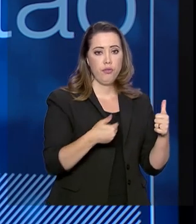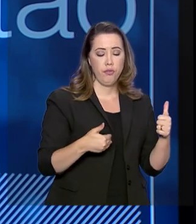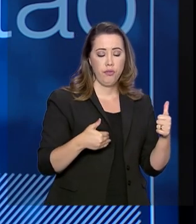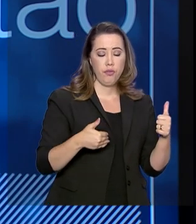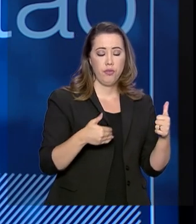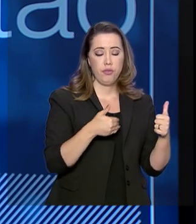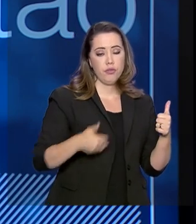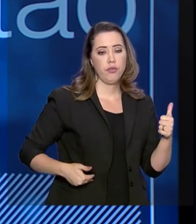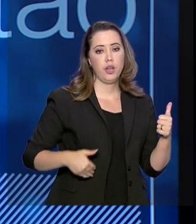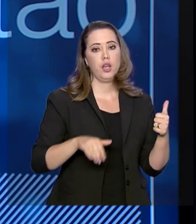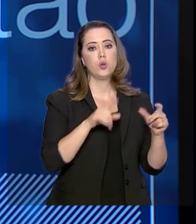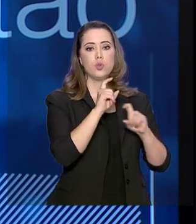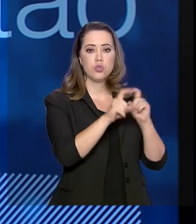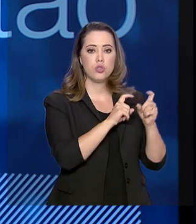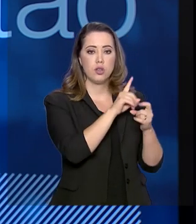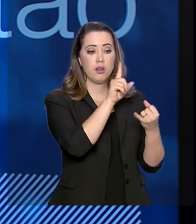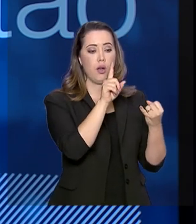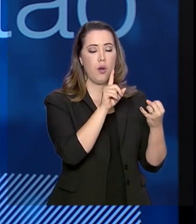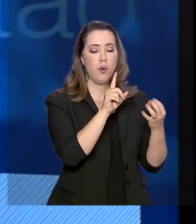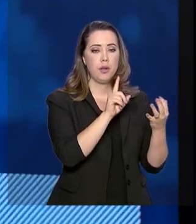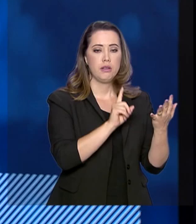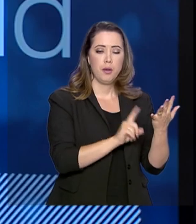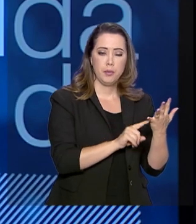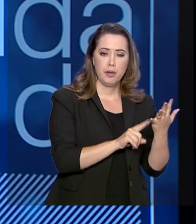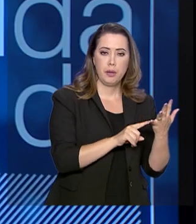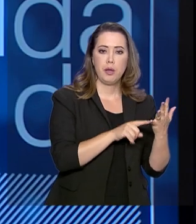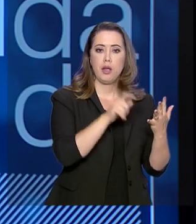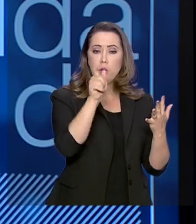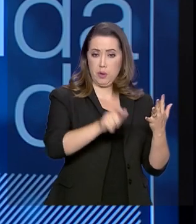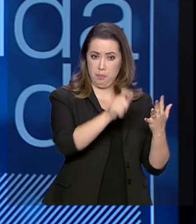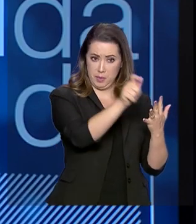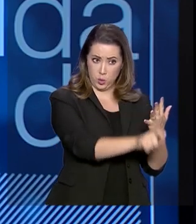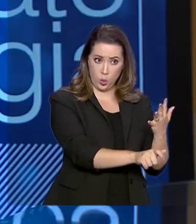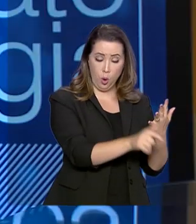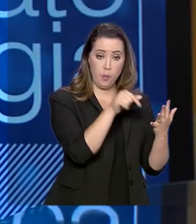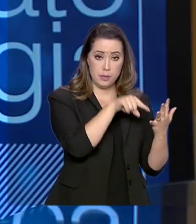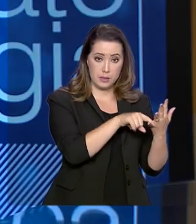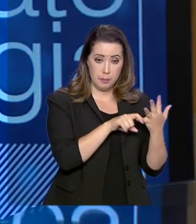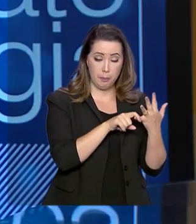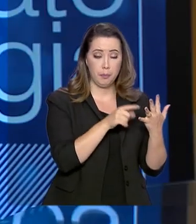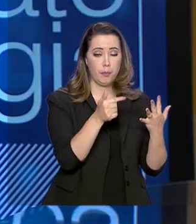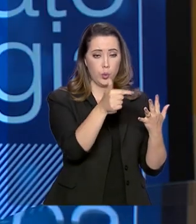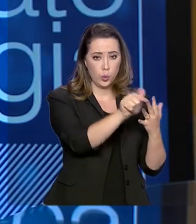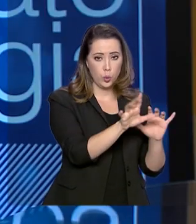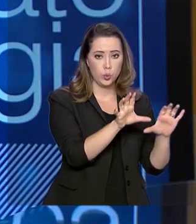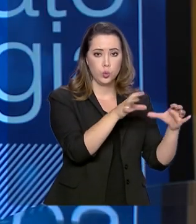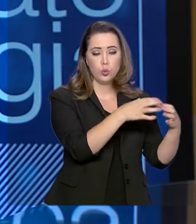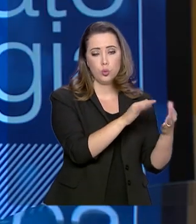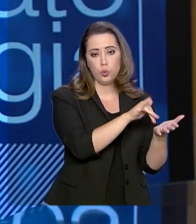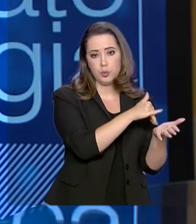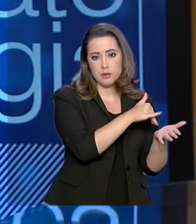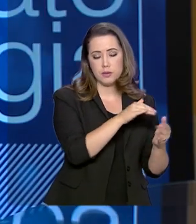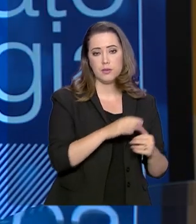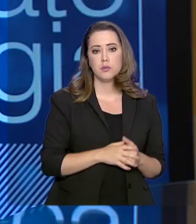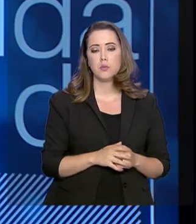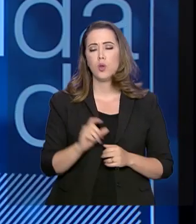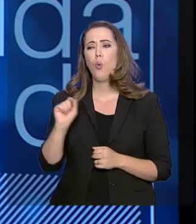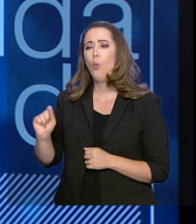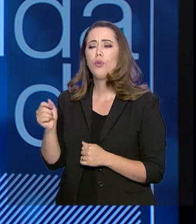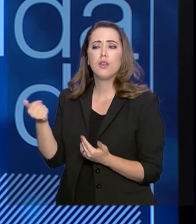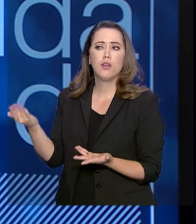e a gestão de pessoas pela Secretaria de Gestão e Desempenho de Pessoal. O que a dimensão da estratégia ela preconiza?